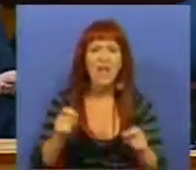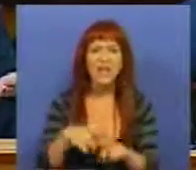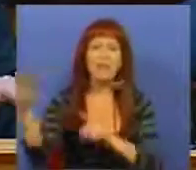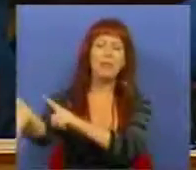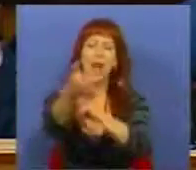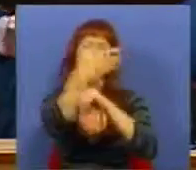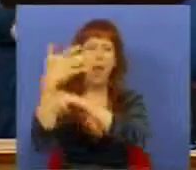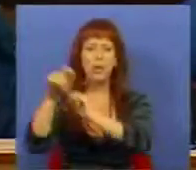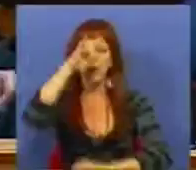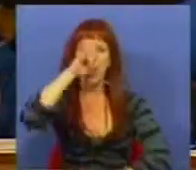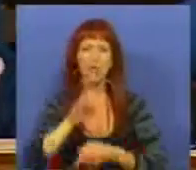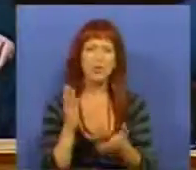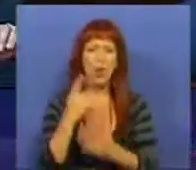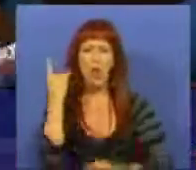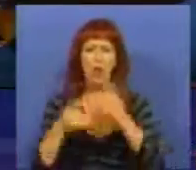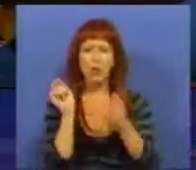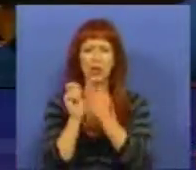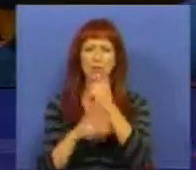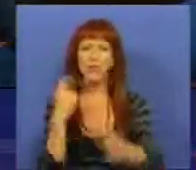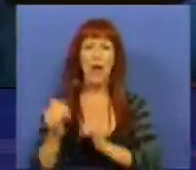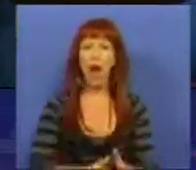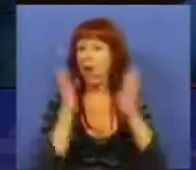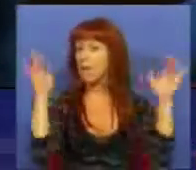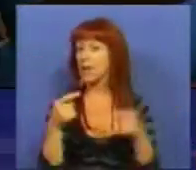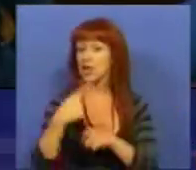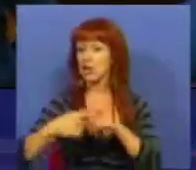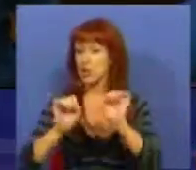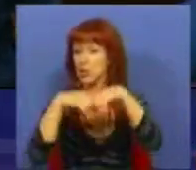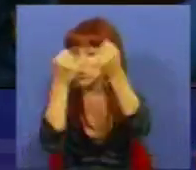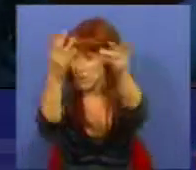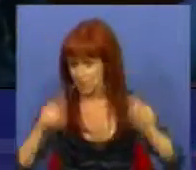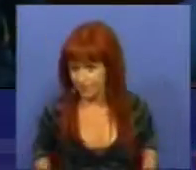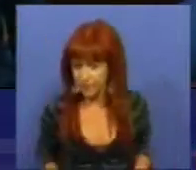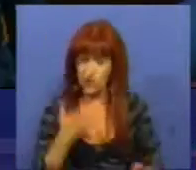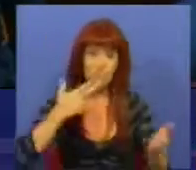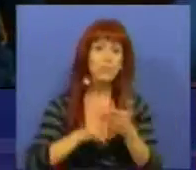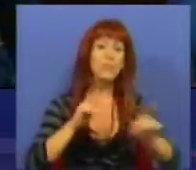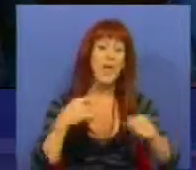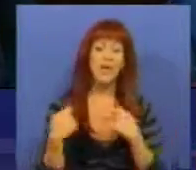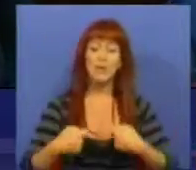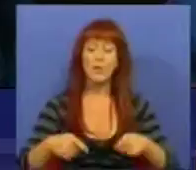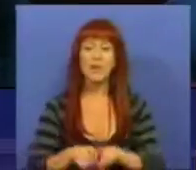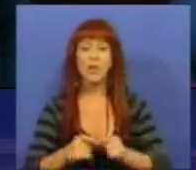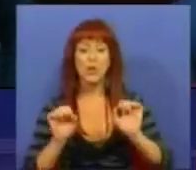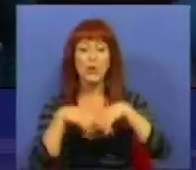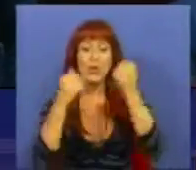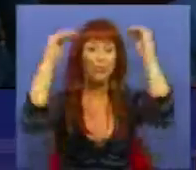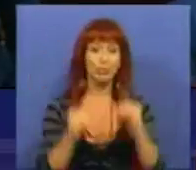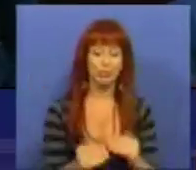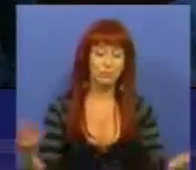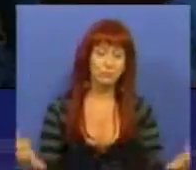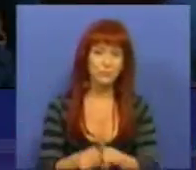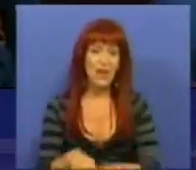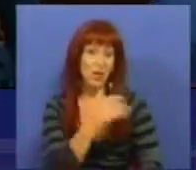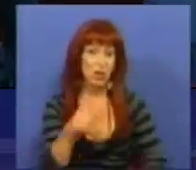bandeiras. Recordemos apenas alguns aspectos. Iam aumentar as prestações sociais e, na verdade, as despesas sociais vão ser reduzidas